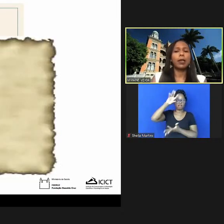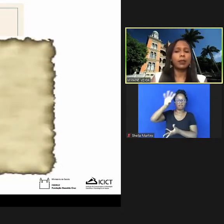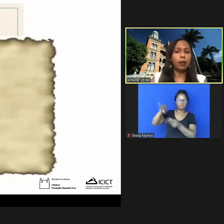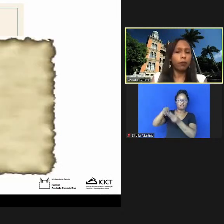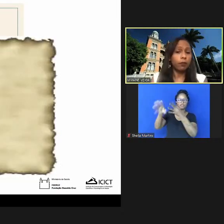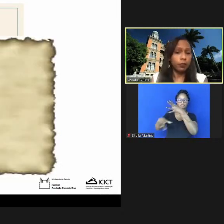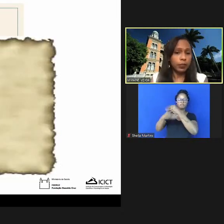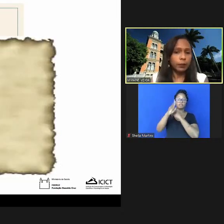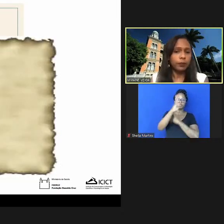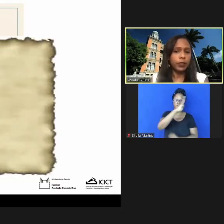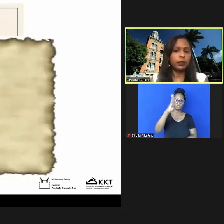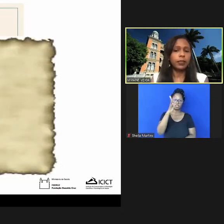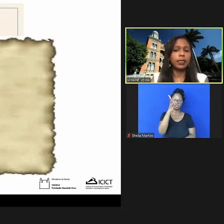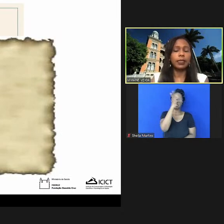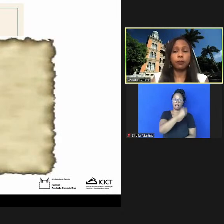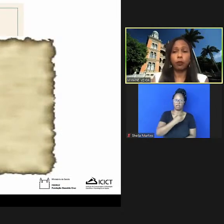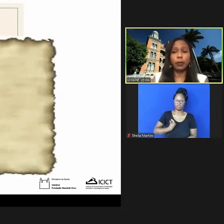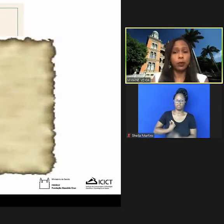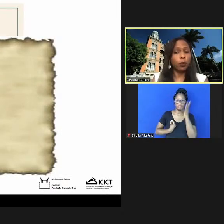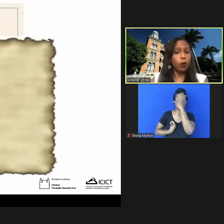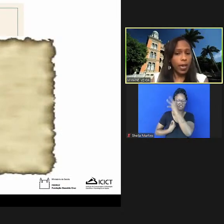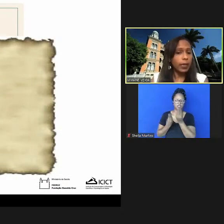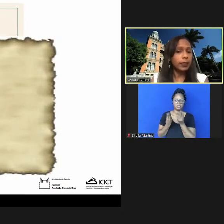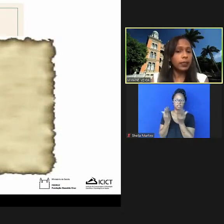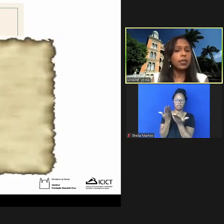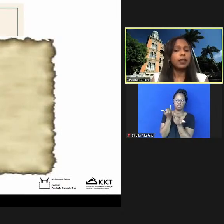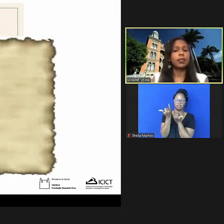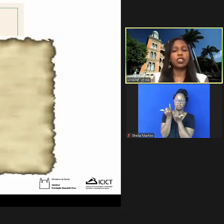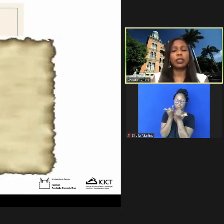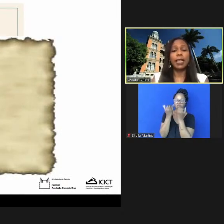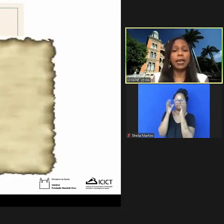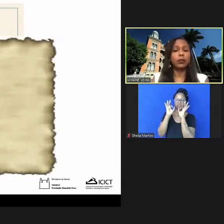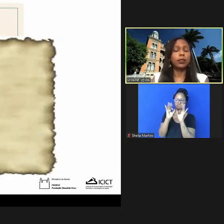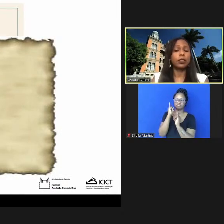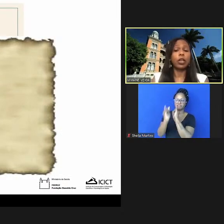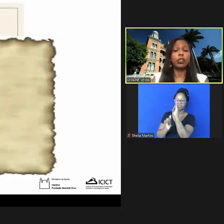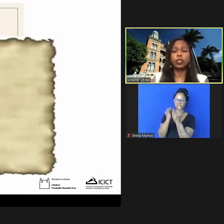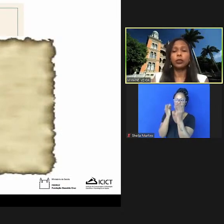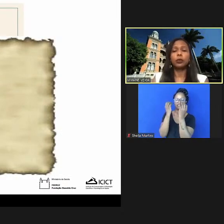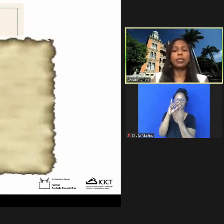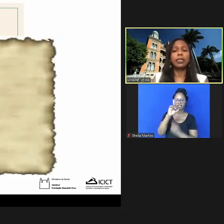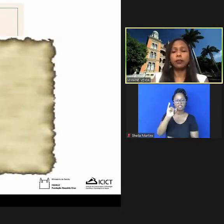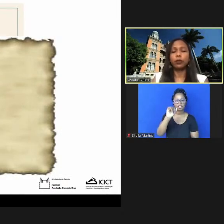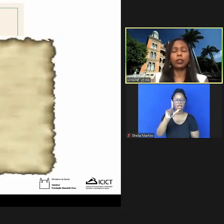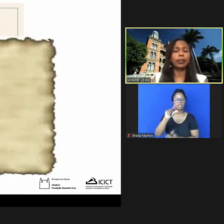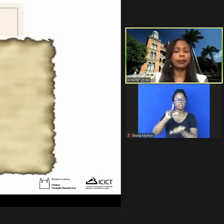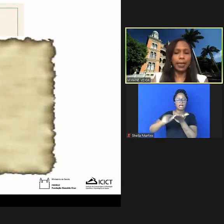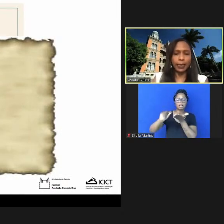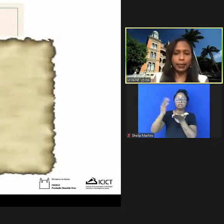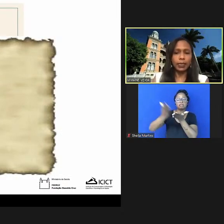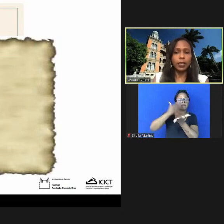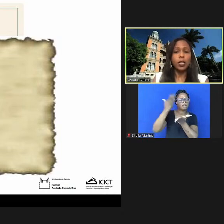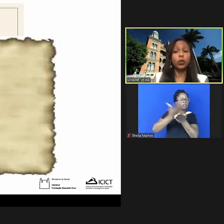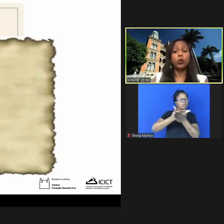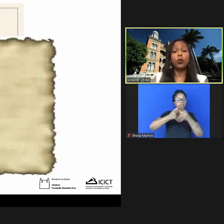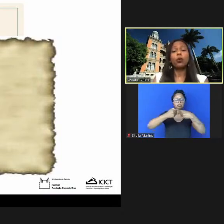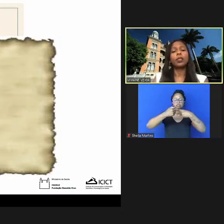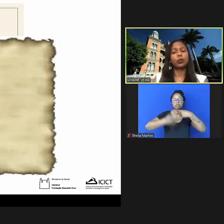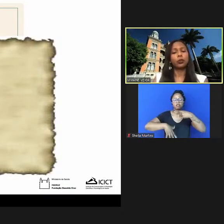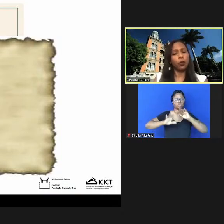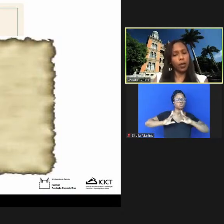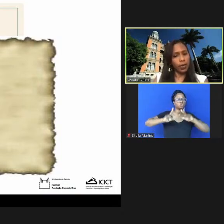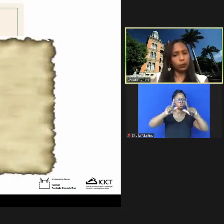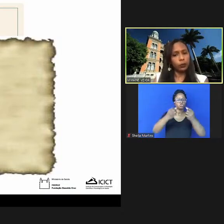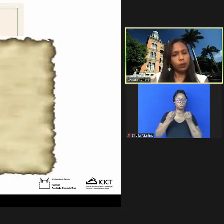bibliotecários salvam vida entregando a informação correta seja dado seja artigo livro nota técnica no